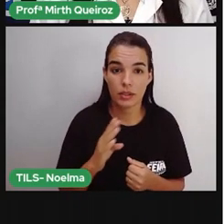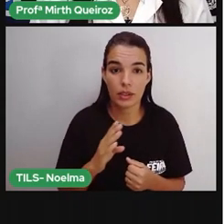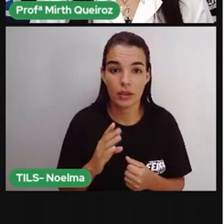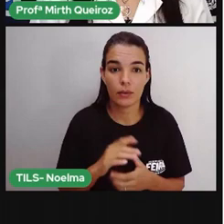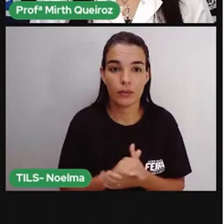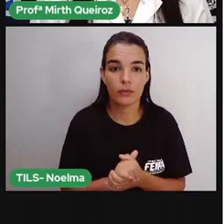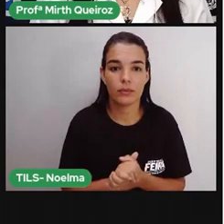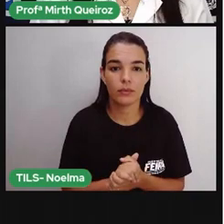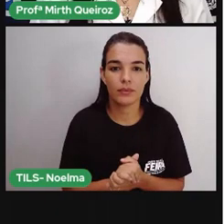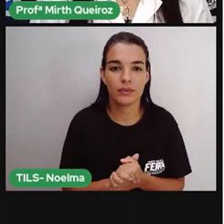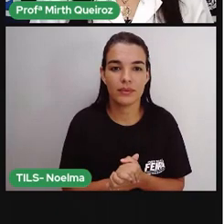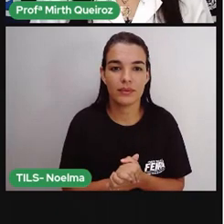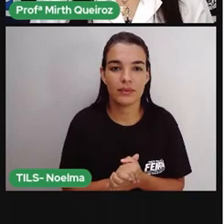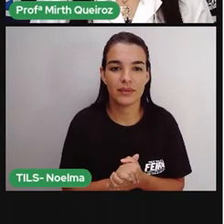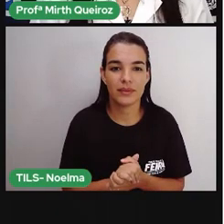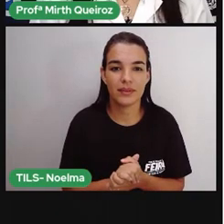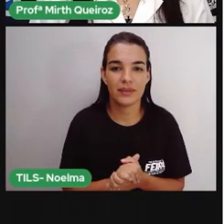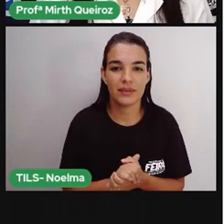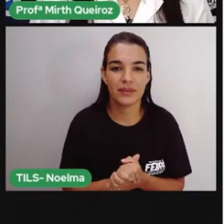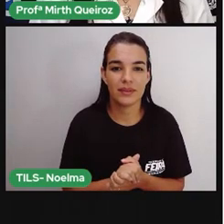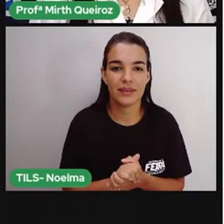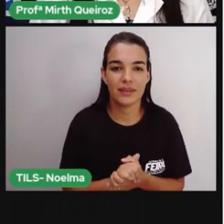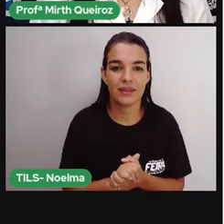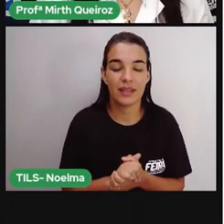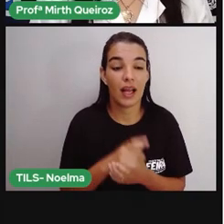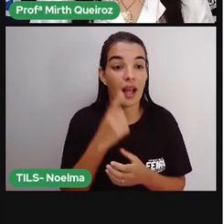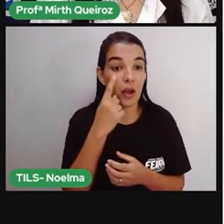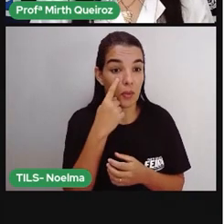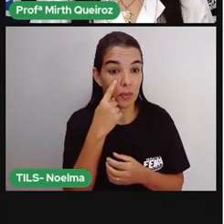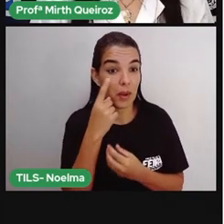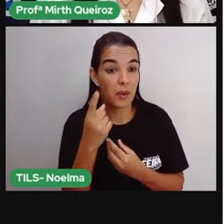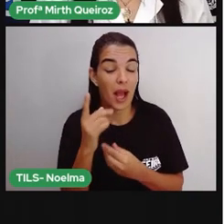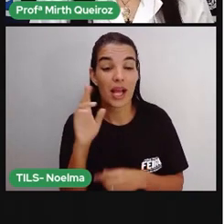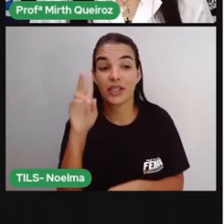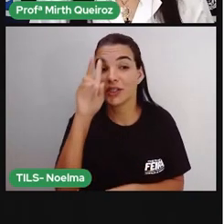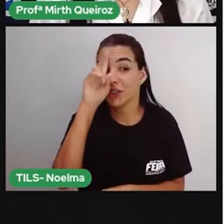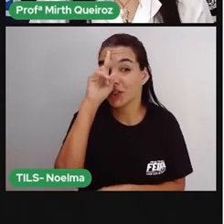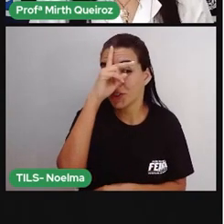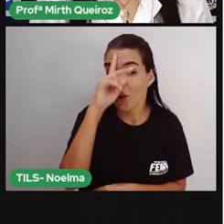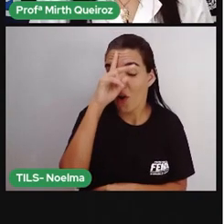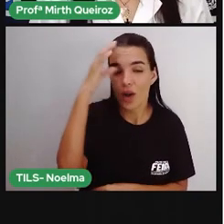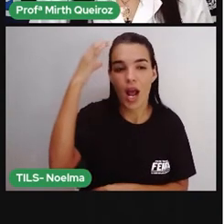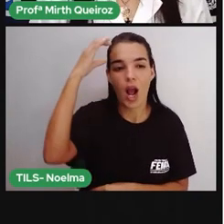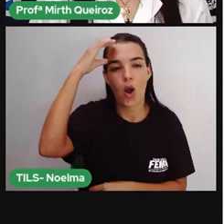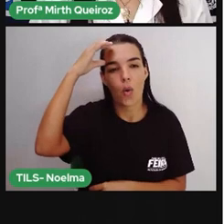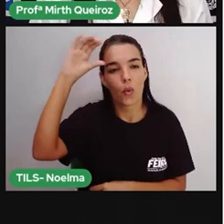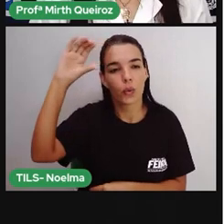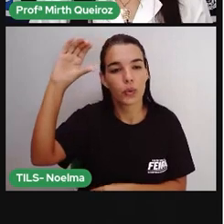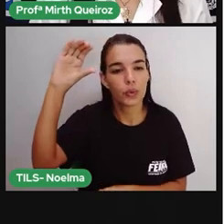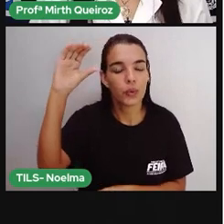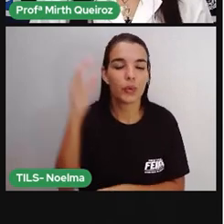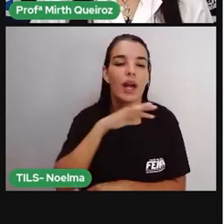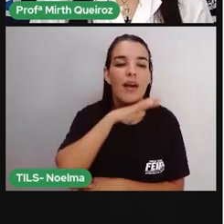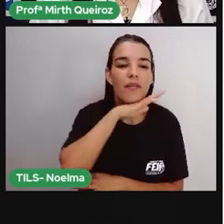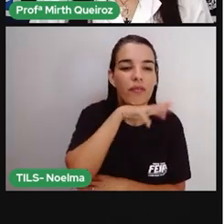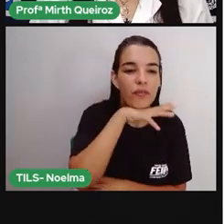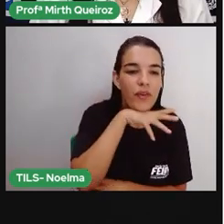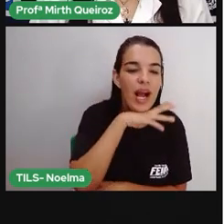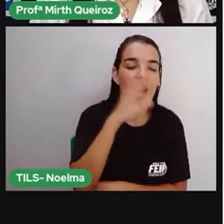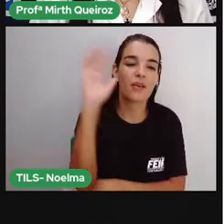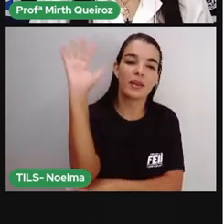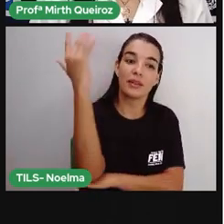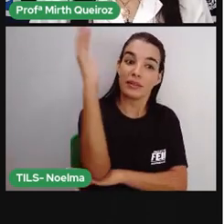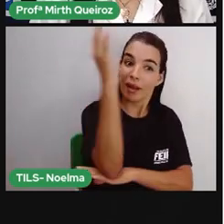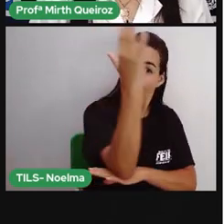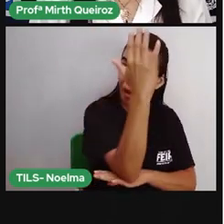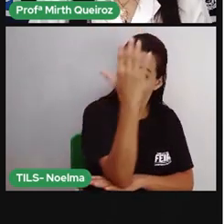em um dos slides, né? Ele carrega a história, a cultura, a fauna e a flora